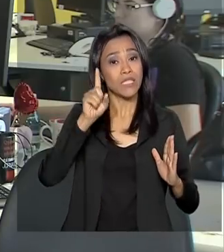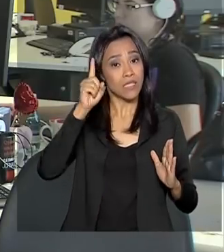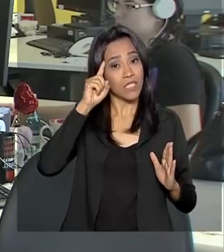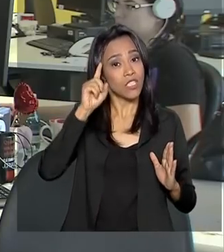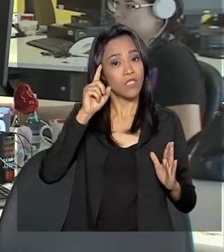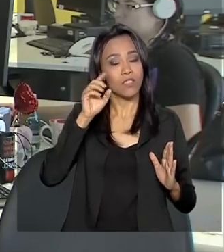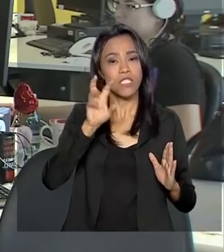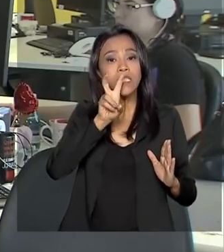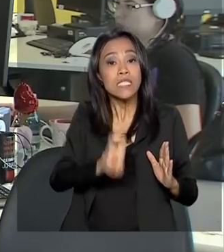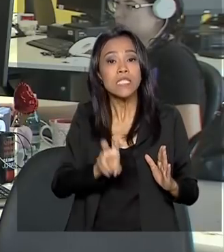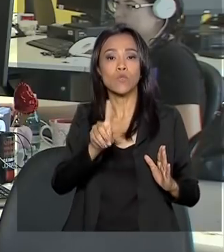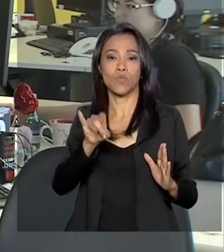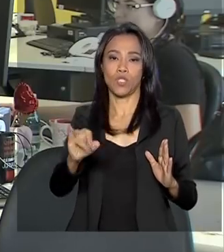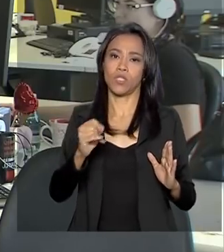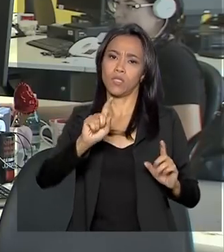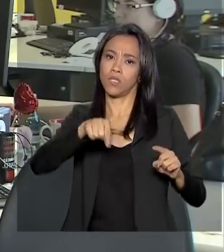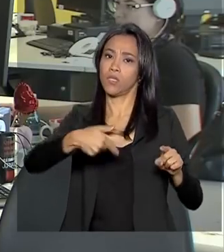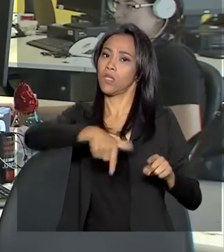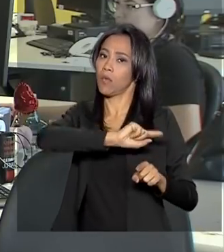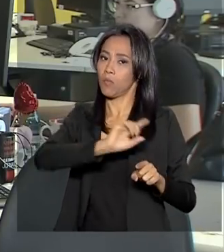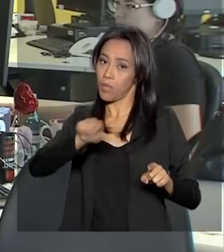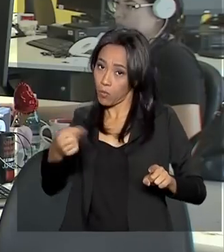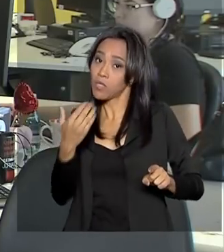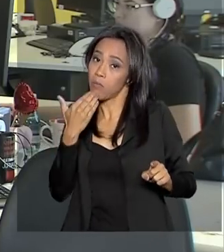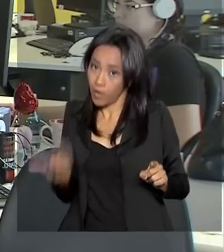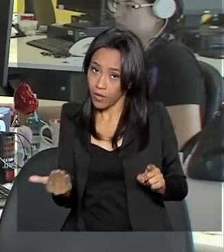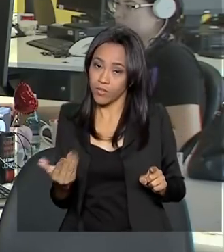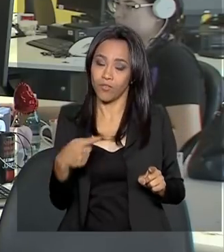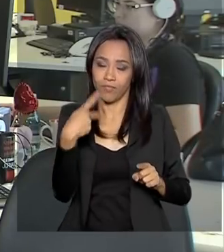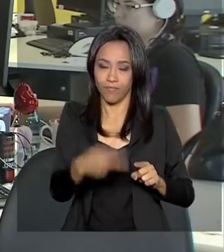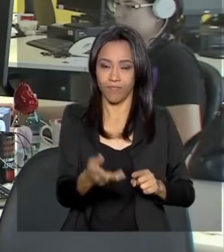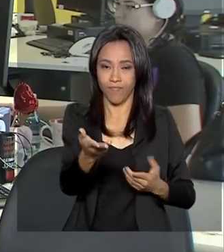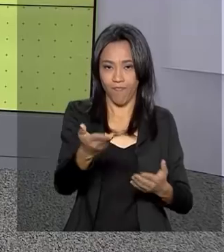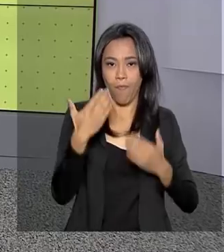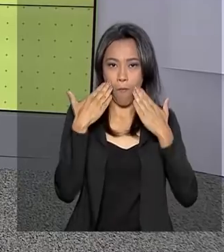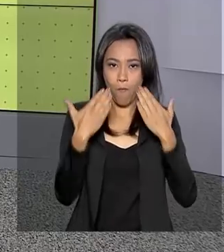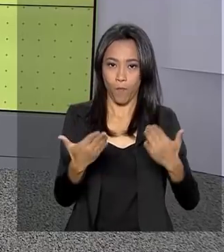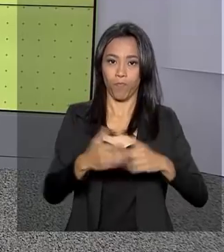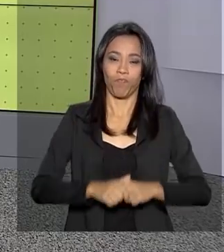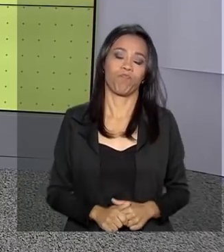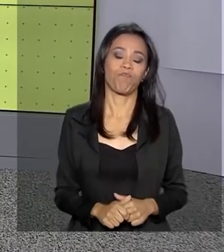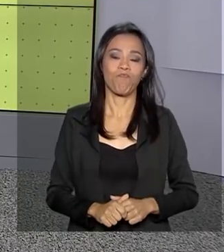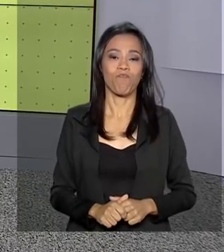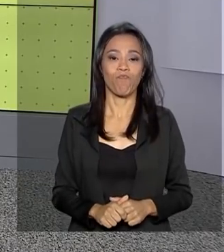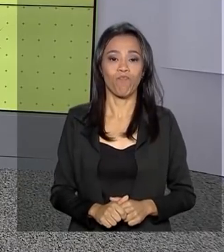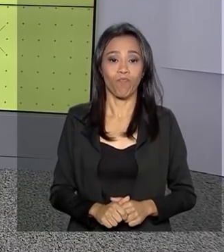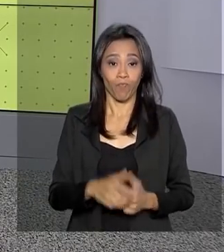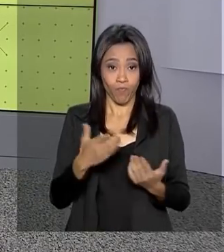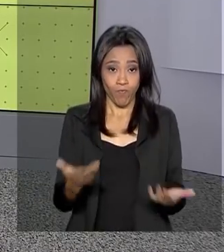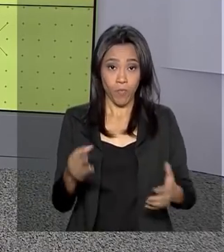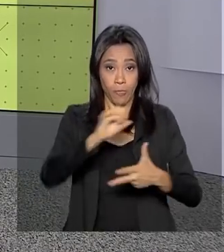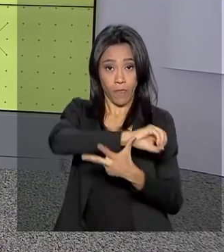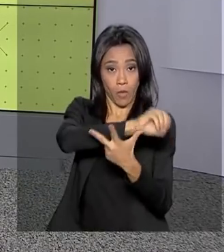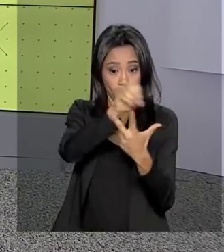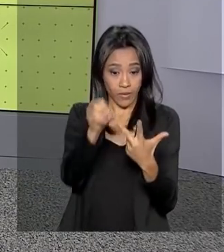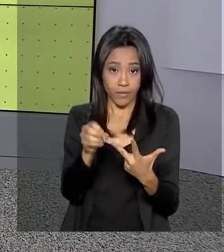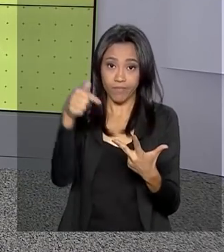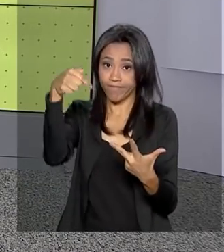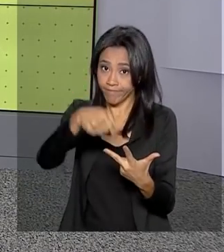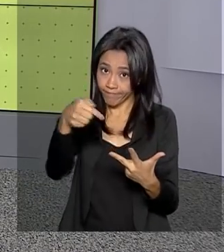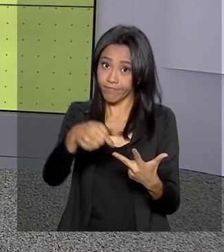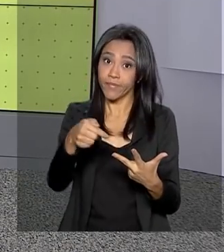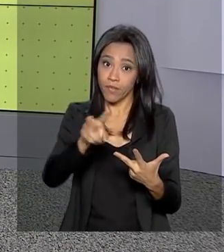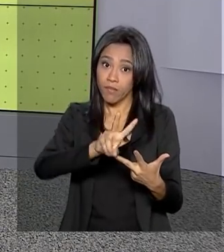depois do pedido. Do Rio de Janeiro, Priscila Terezo para o governo Agora. O Exame Nacional do Ensino Médio,